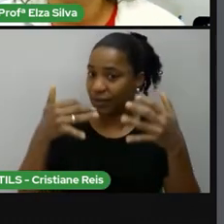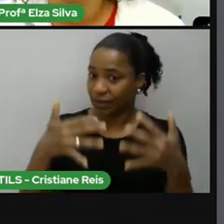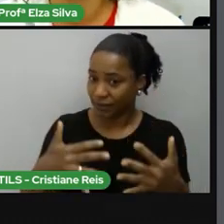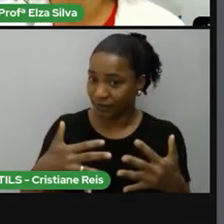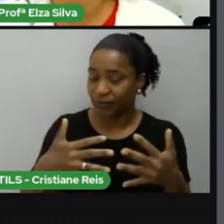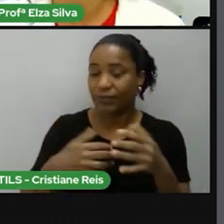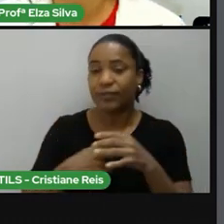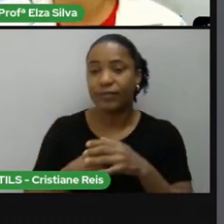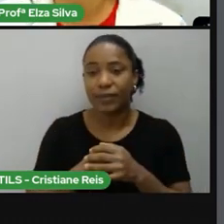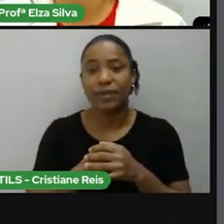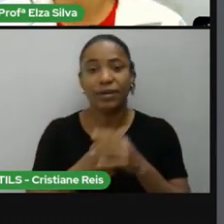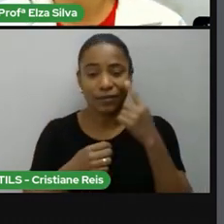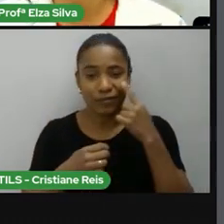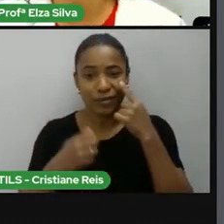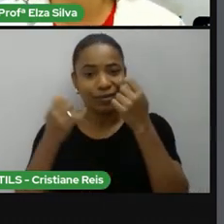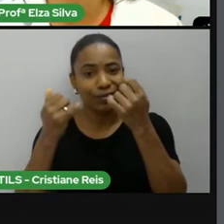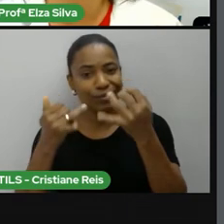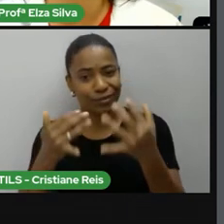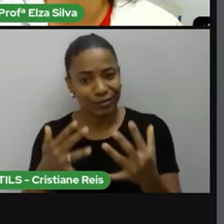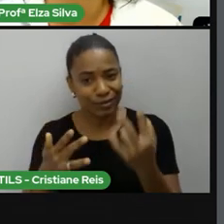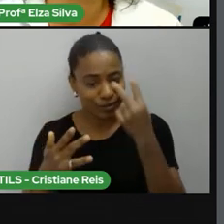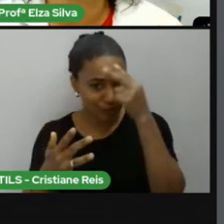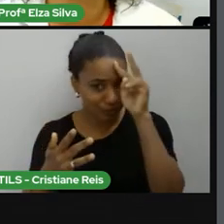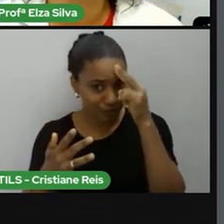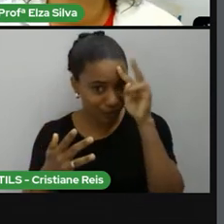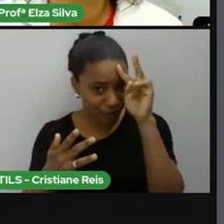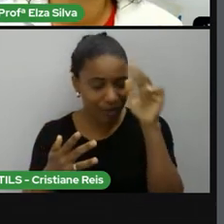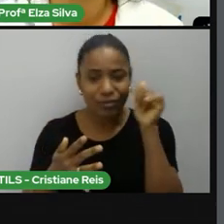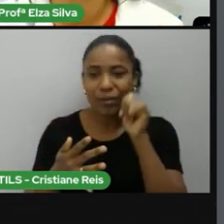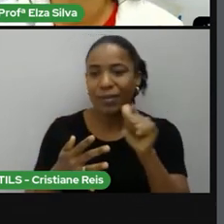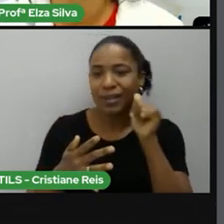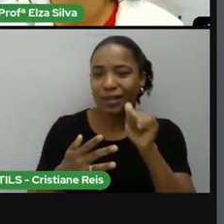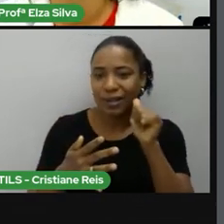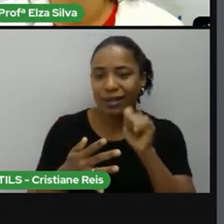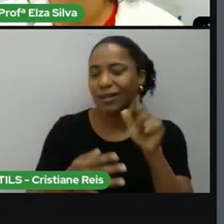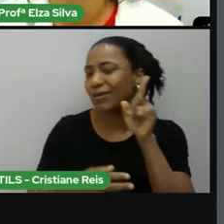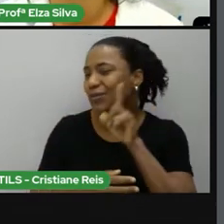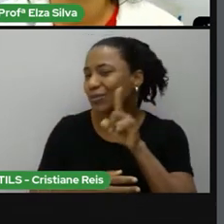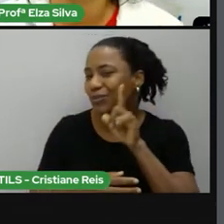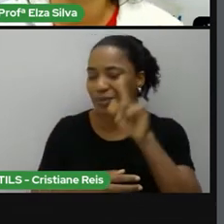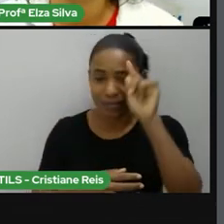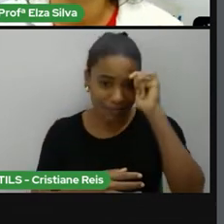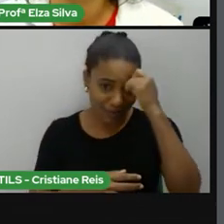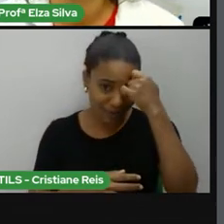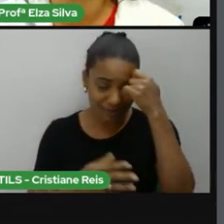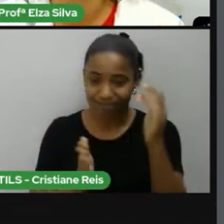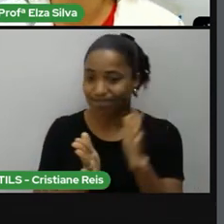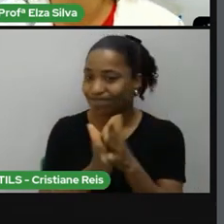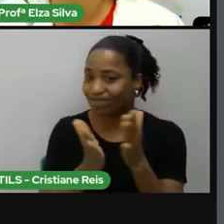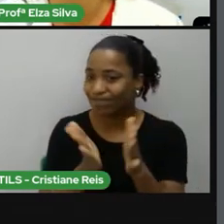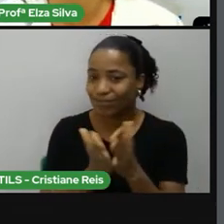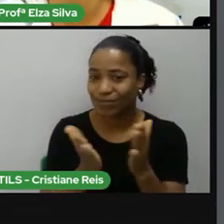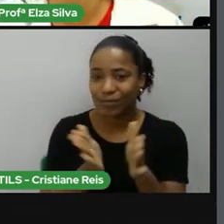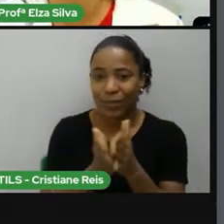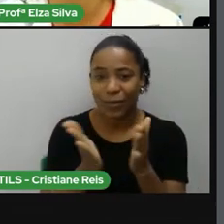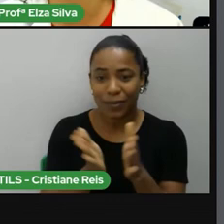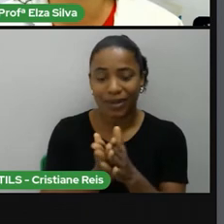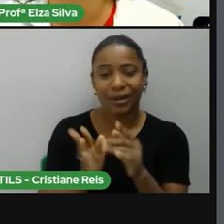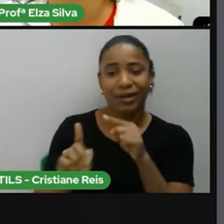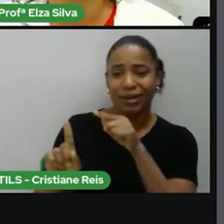você conhecerá a história de uma menina de família americana negra e pobre que costuma ser